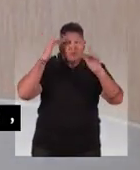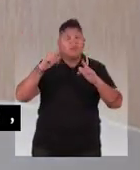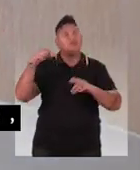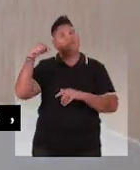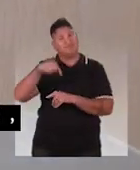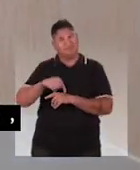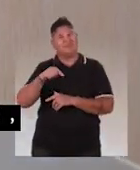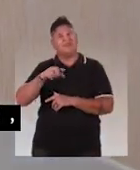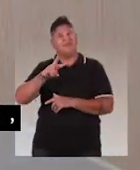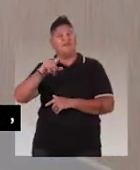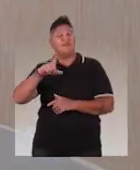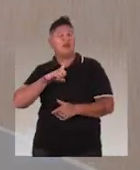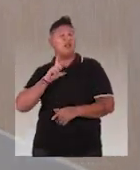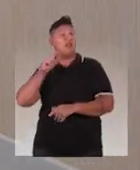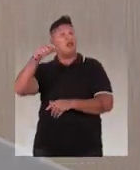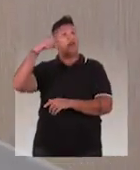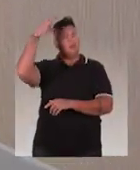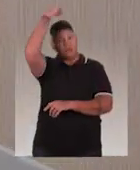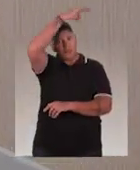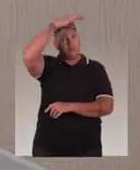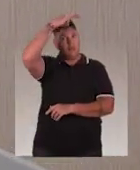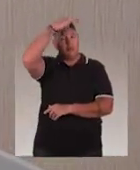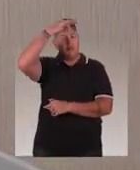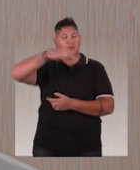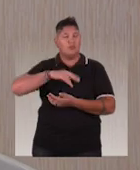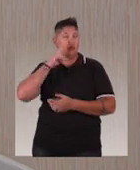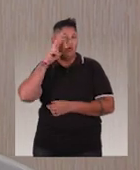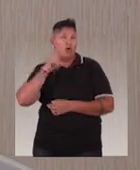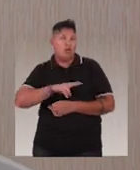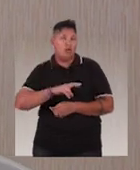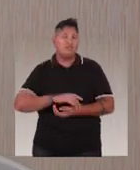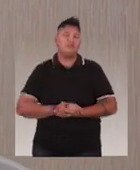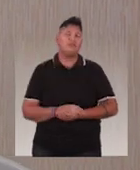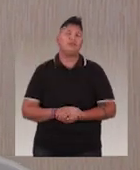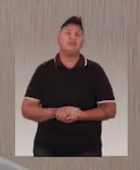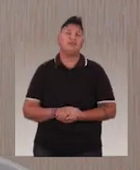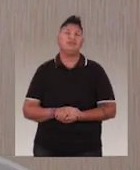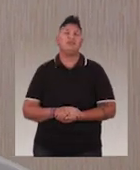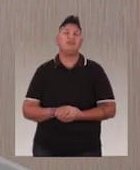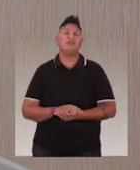MPT na rede desta edição vem do Espírito Santo. Acompanhe.